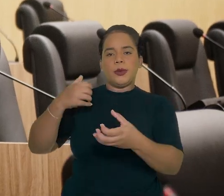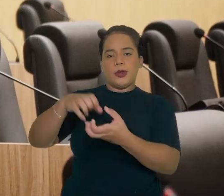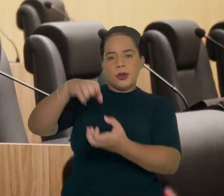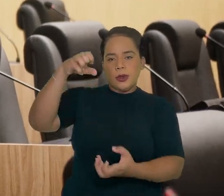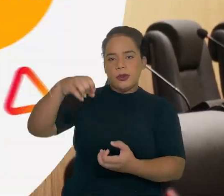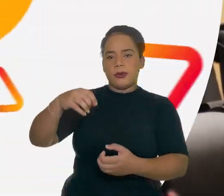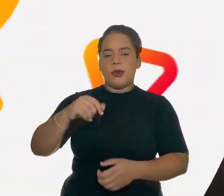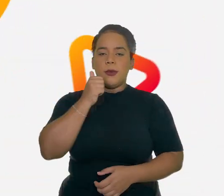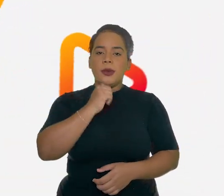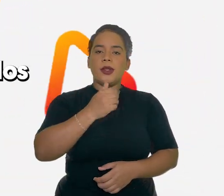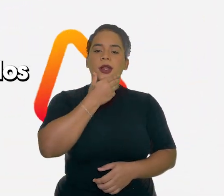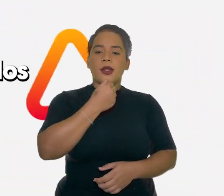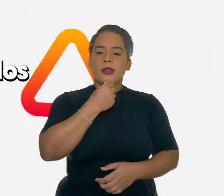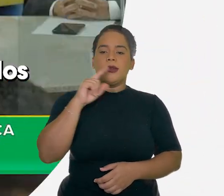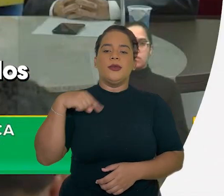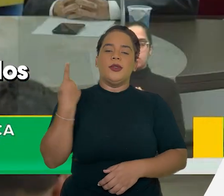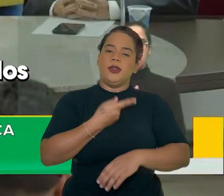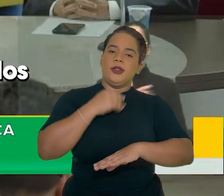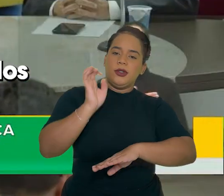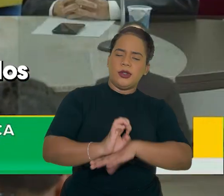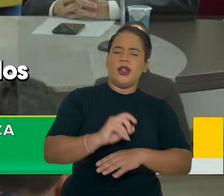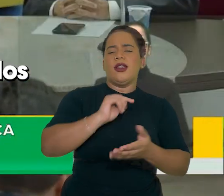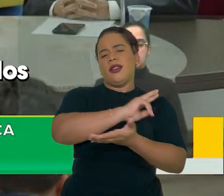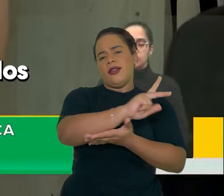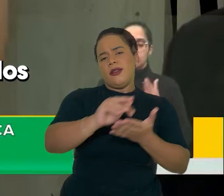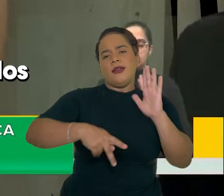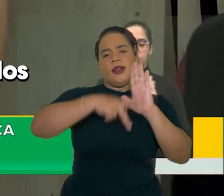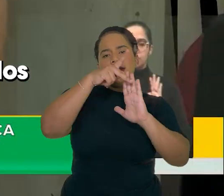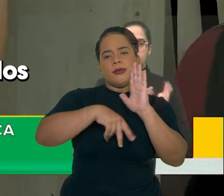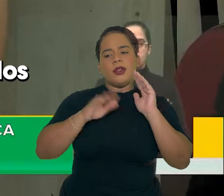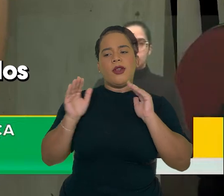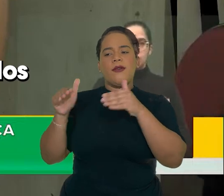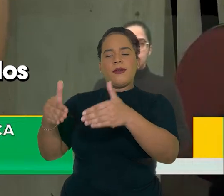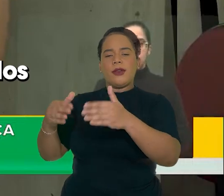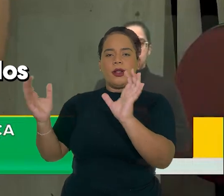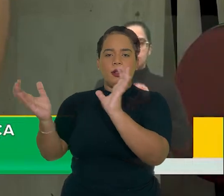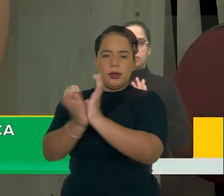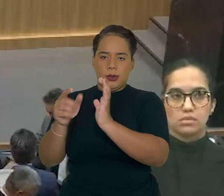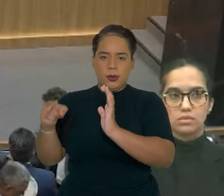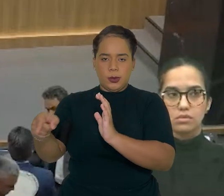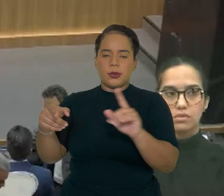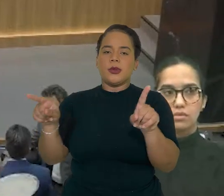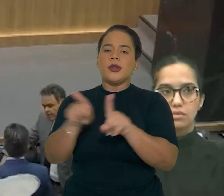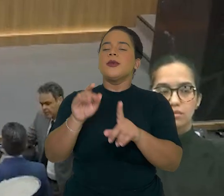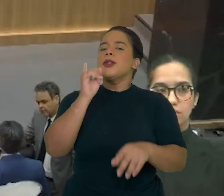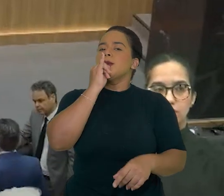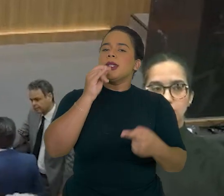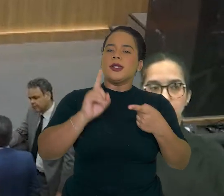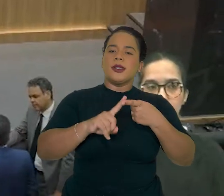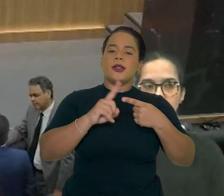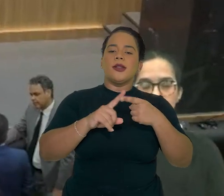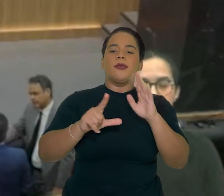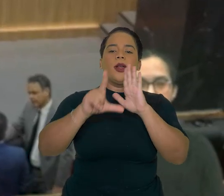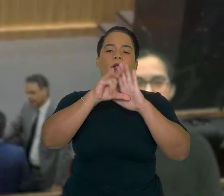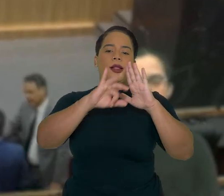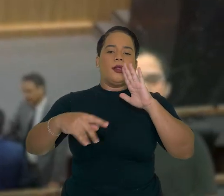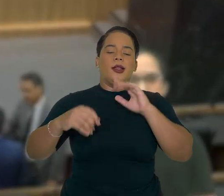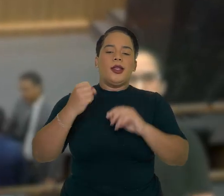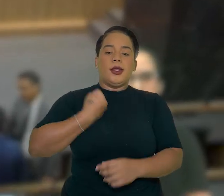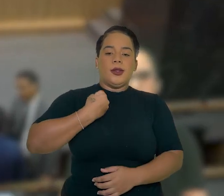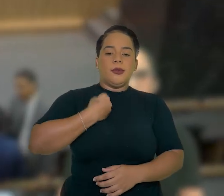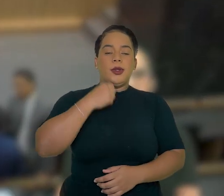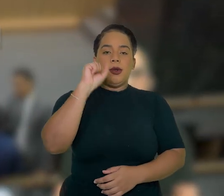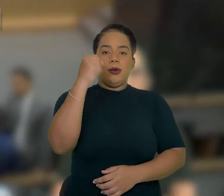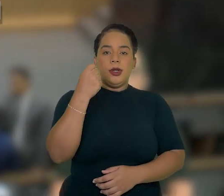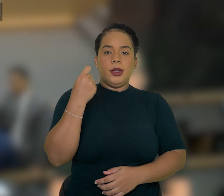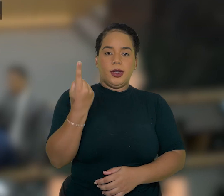e idosos do nosso Estado. São diversos projetos direcionados para este público, como, por exemplo, o Projeto de Lei